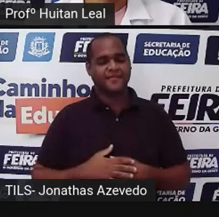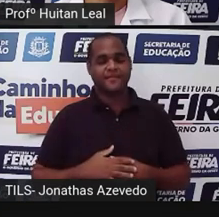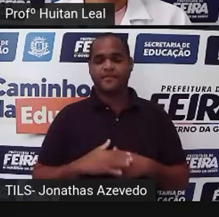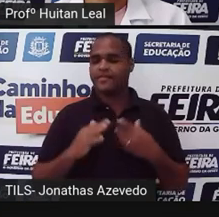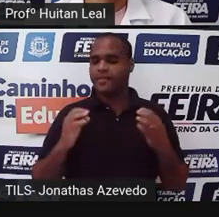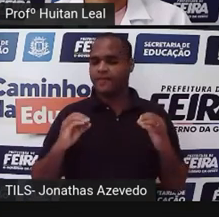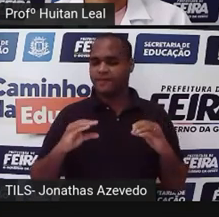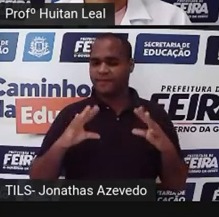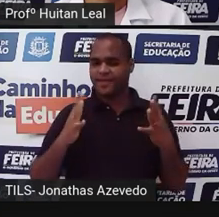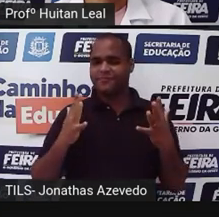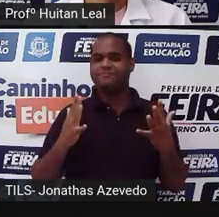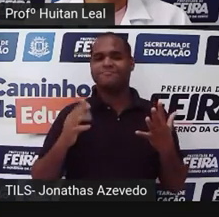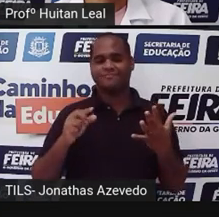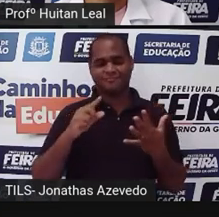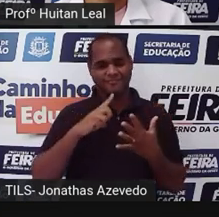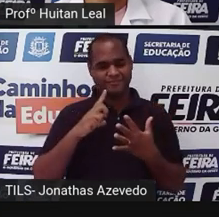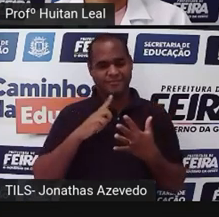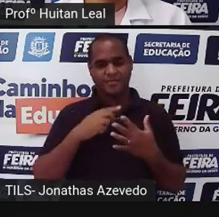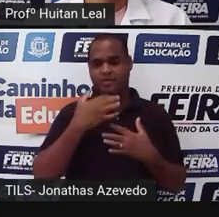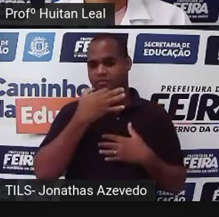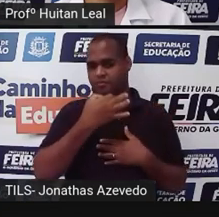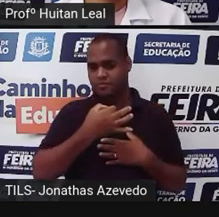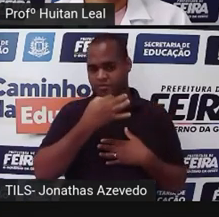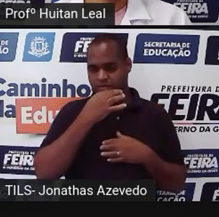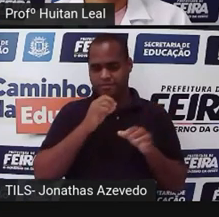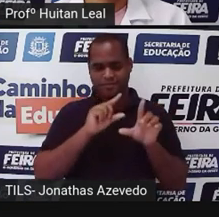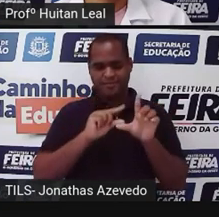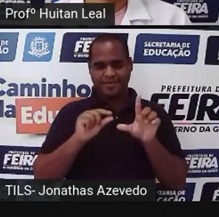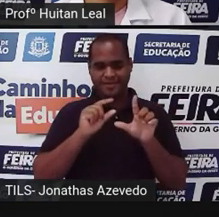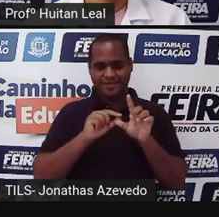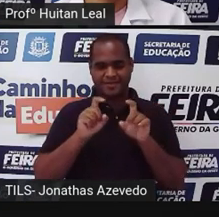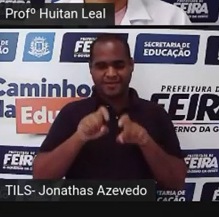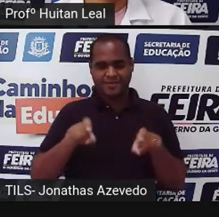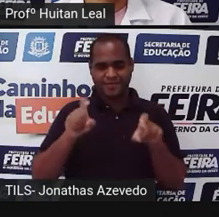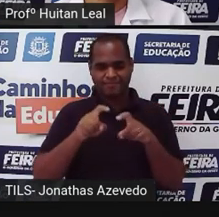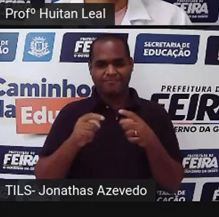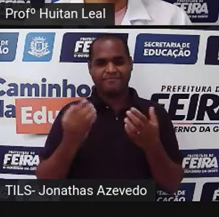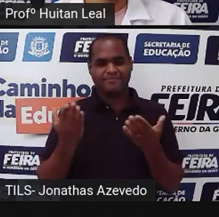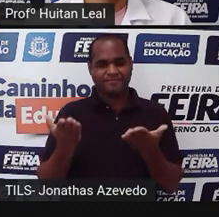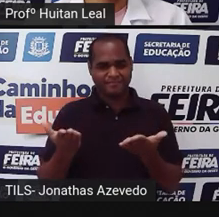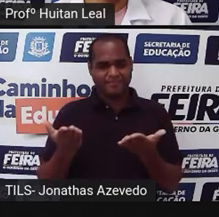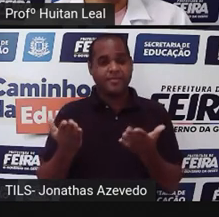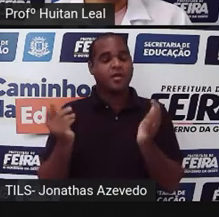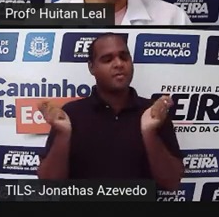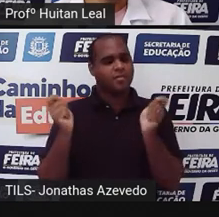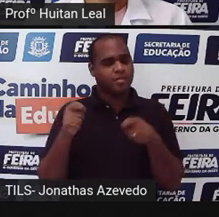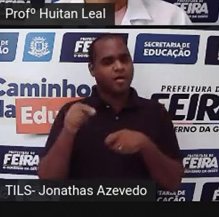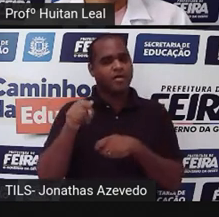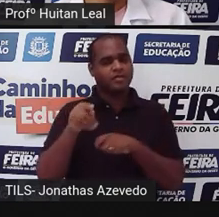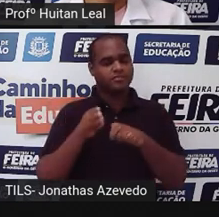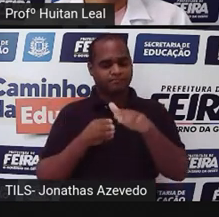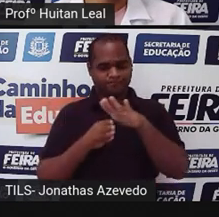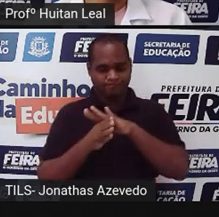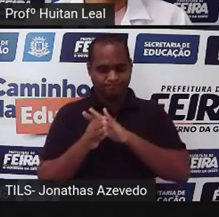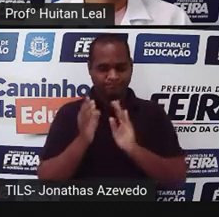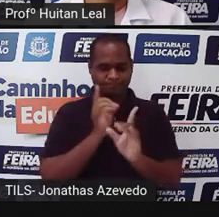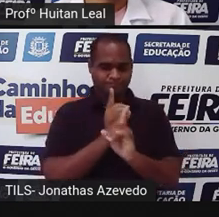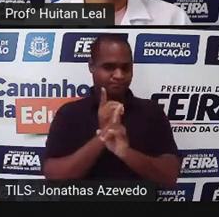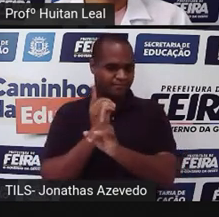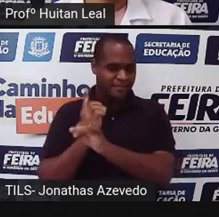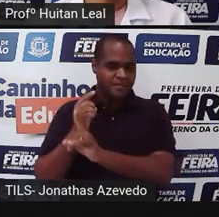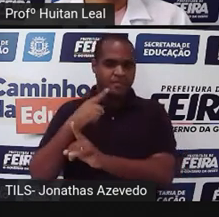fantástico está aí, tenho aqui uma dica, que é o site domínio público, que você pode acessar e encontrar,